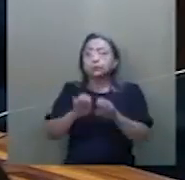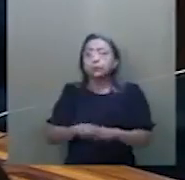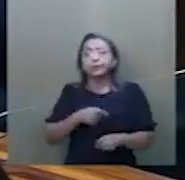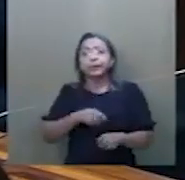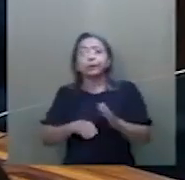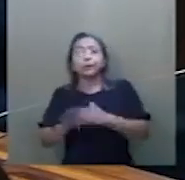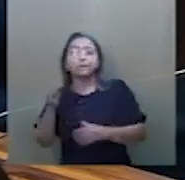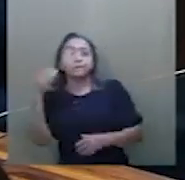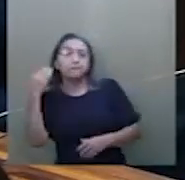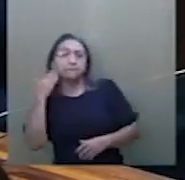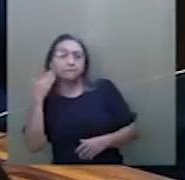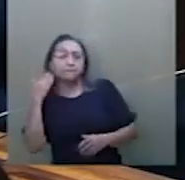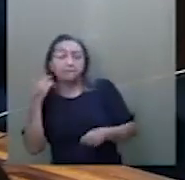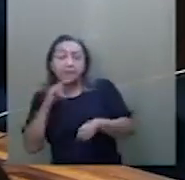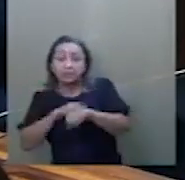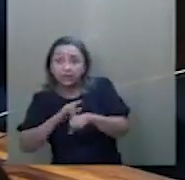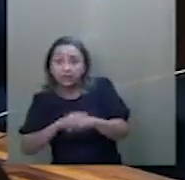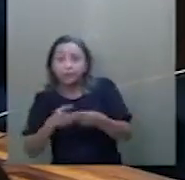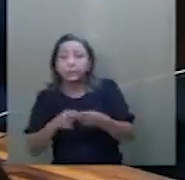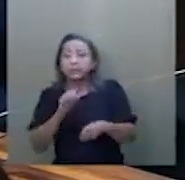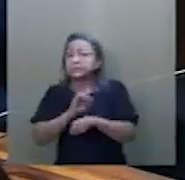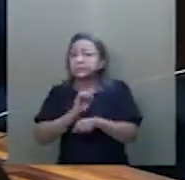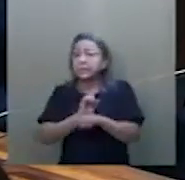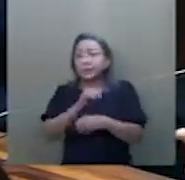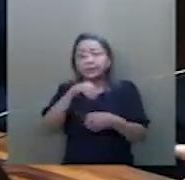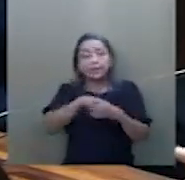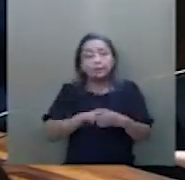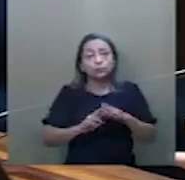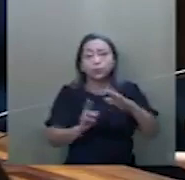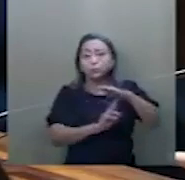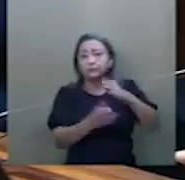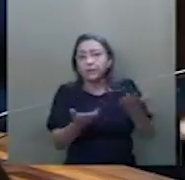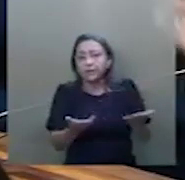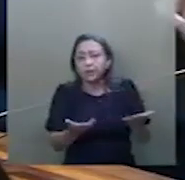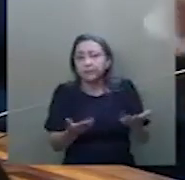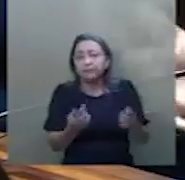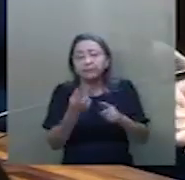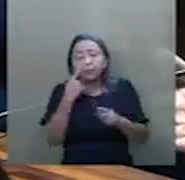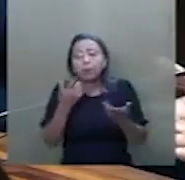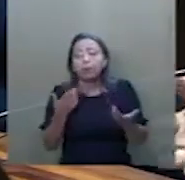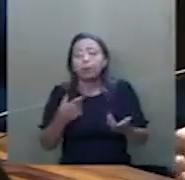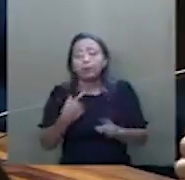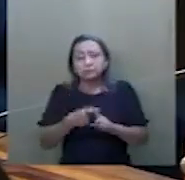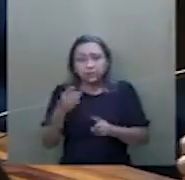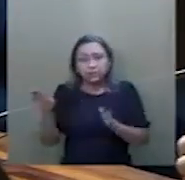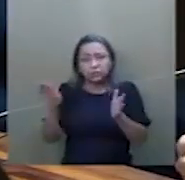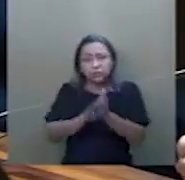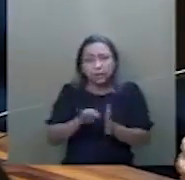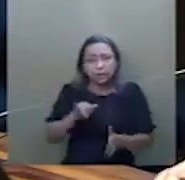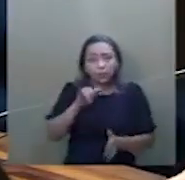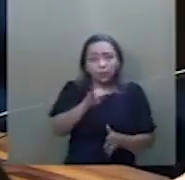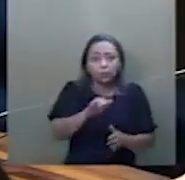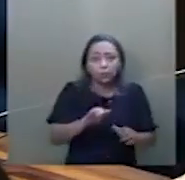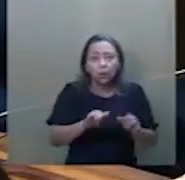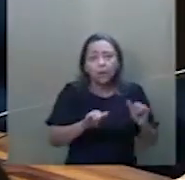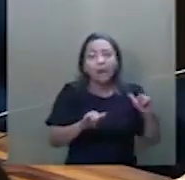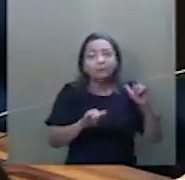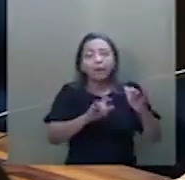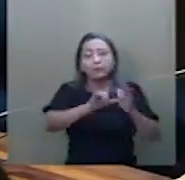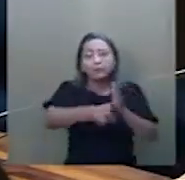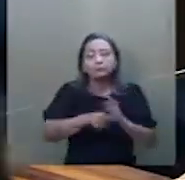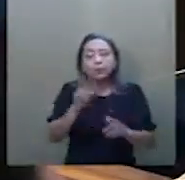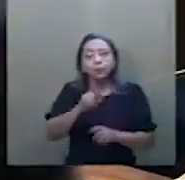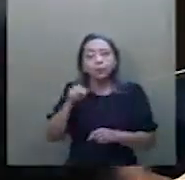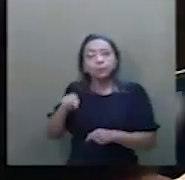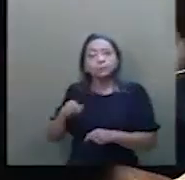banheiro, para poder aguardar lá dentro e ver qual vai ser o desfecho. Se você chega no aeroporto, volta atrasado, você utiliza o